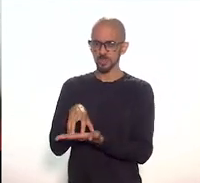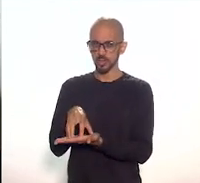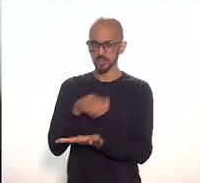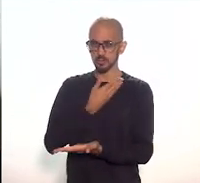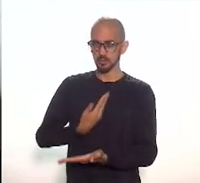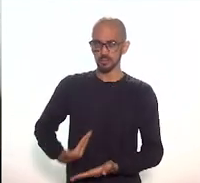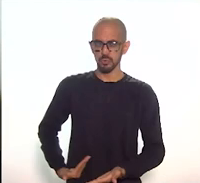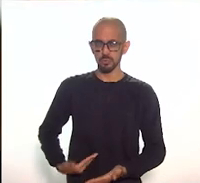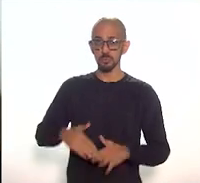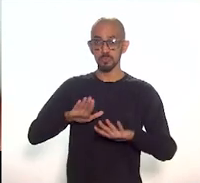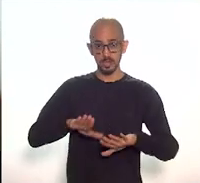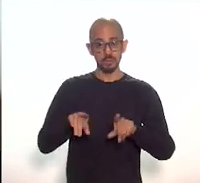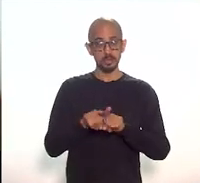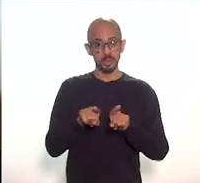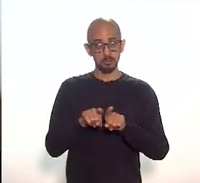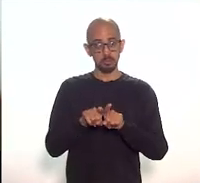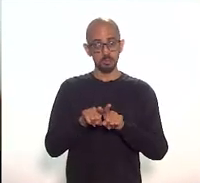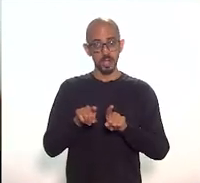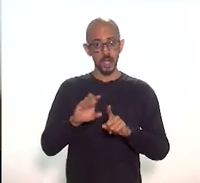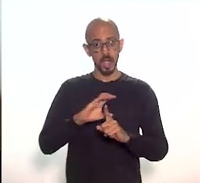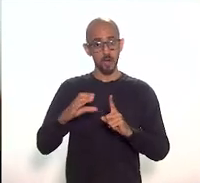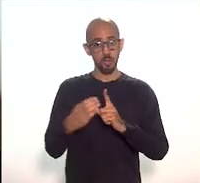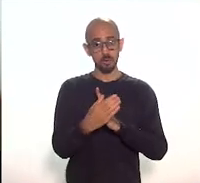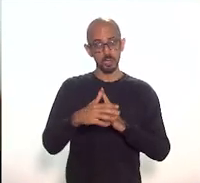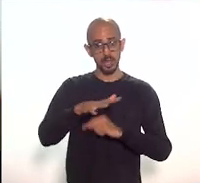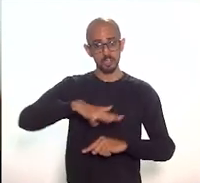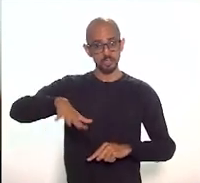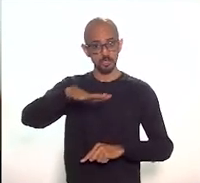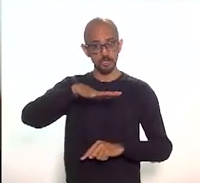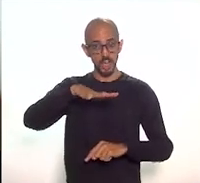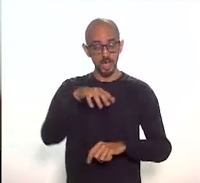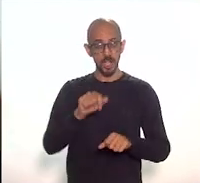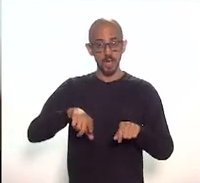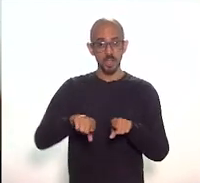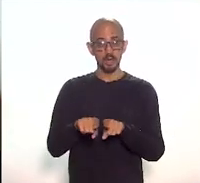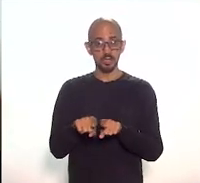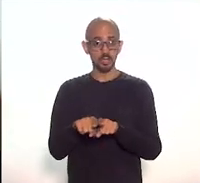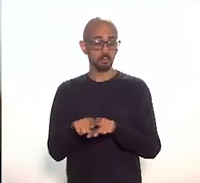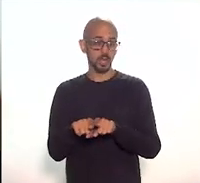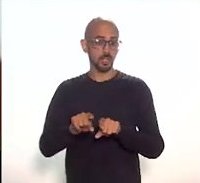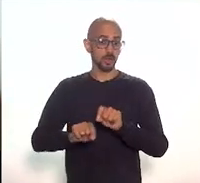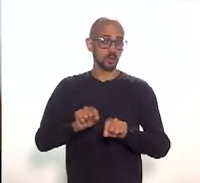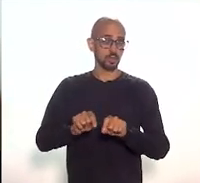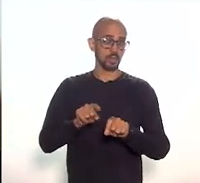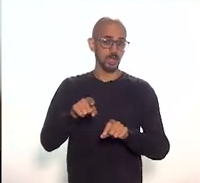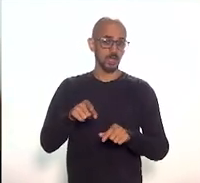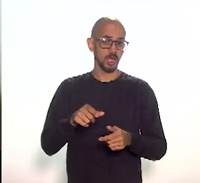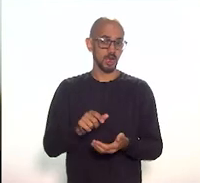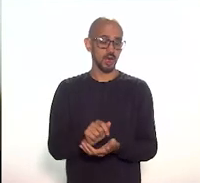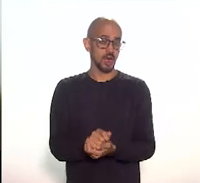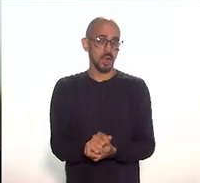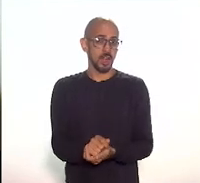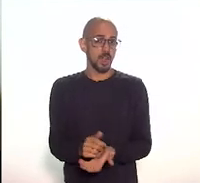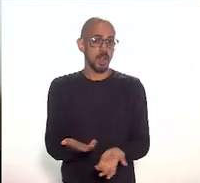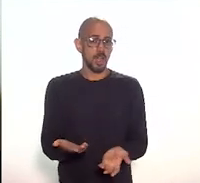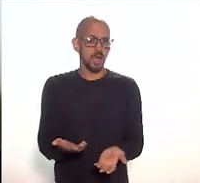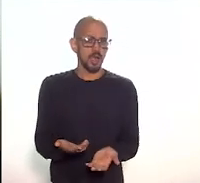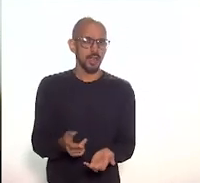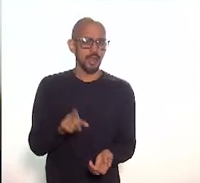também com a comunidade e com a própria iniciativa de